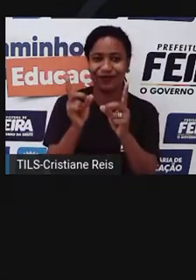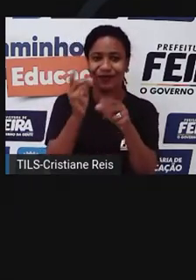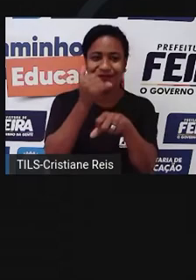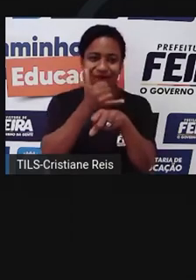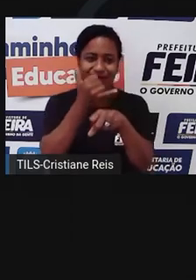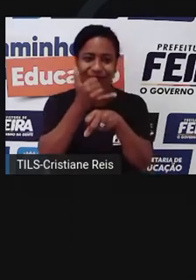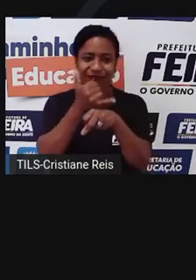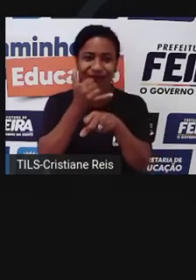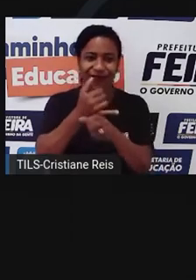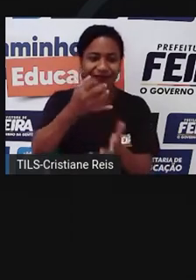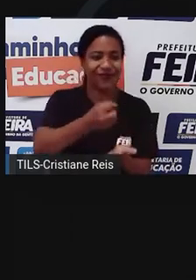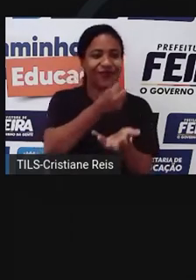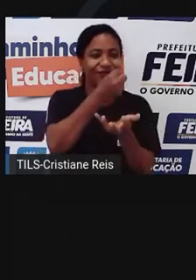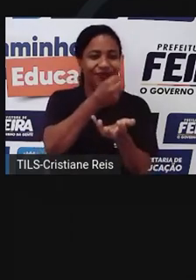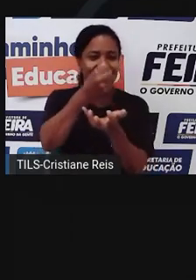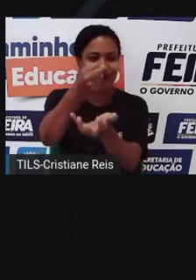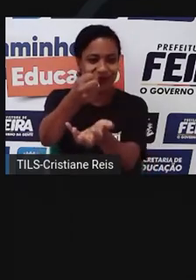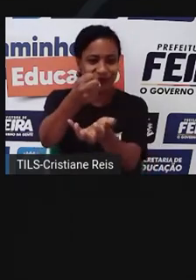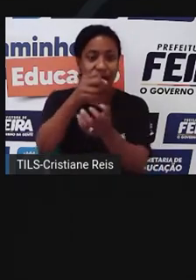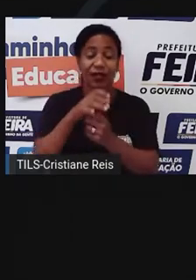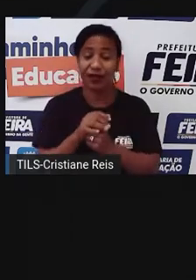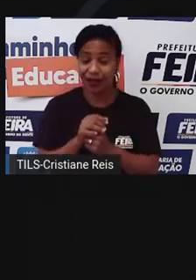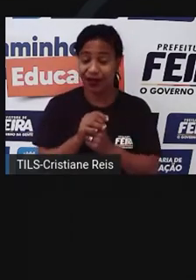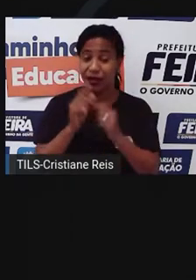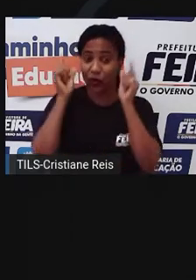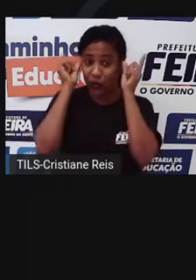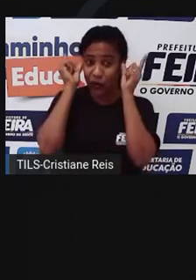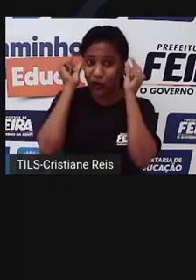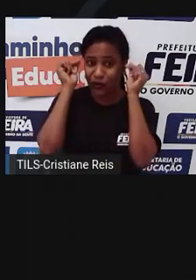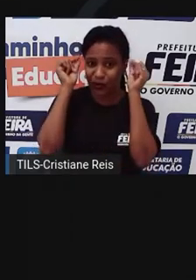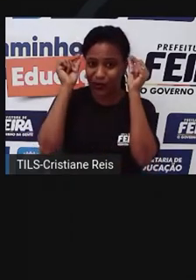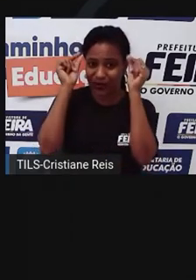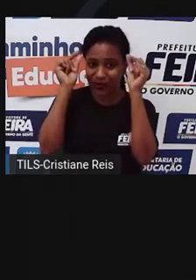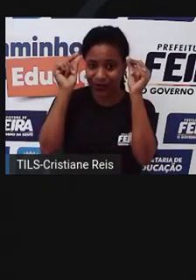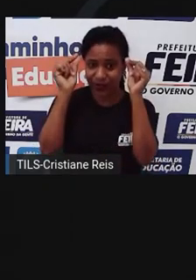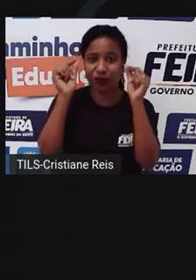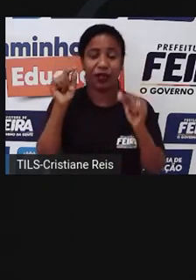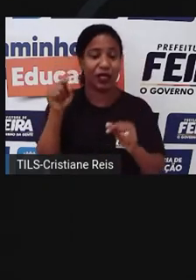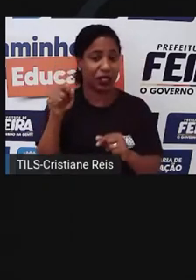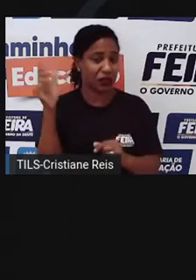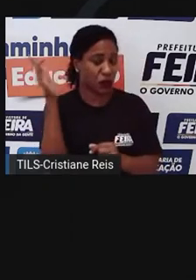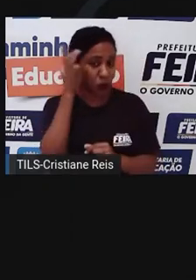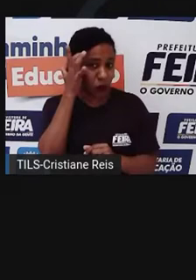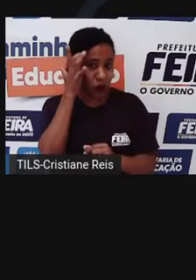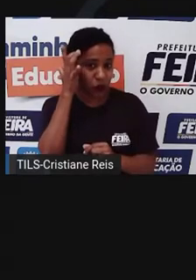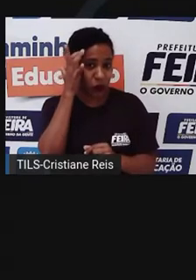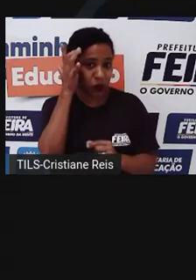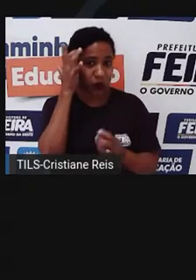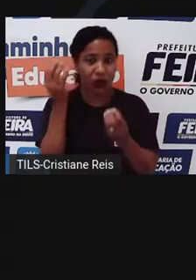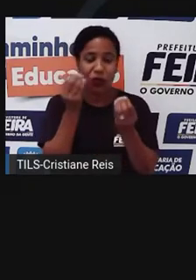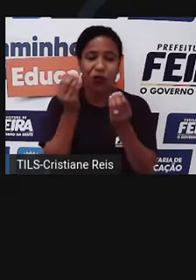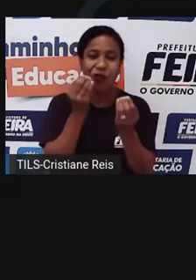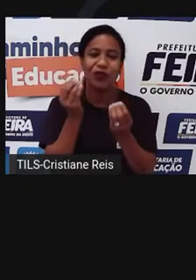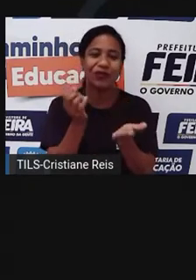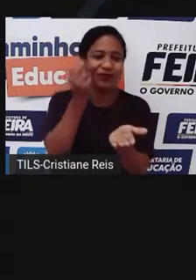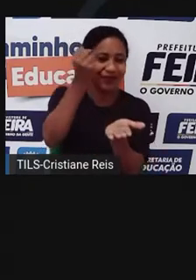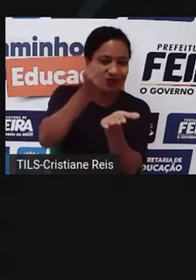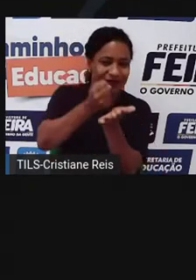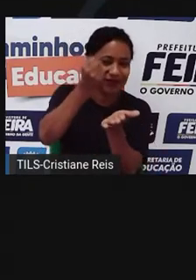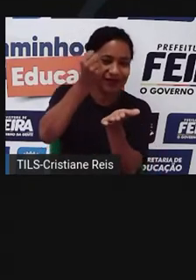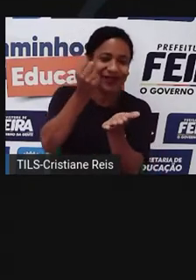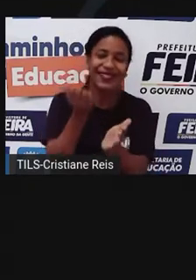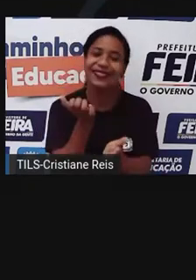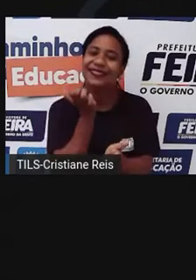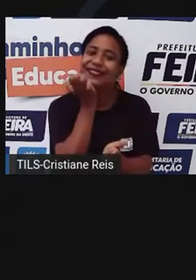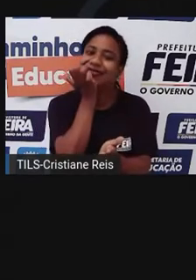se disseminar pelo mundo. Os gregos se destacaram por serem os detentores do conhecimento do processo de cunhagem de moedas. E por isso,